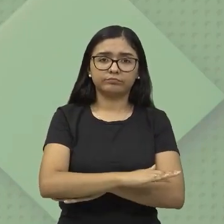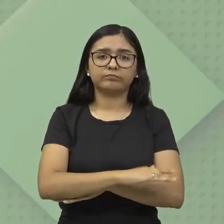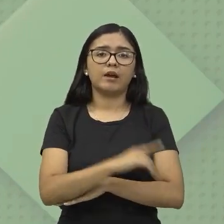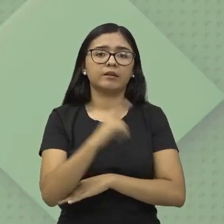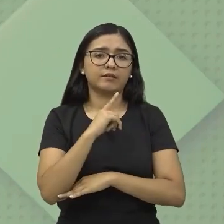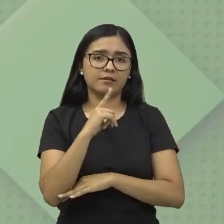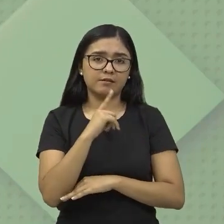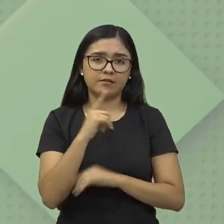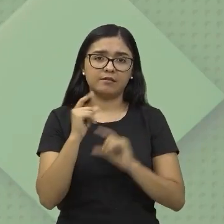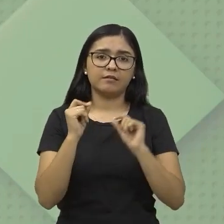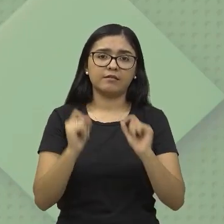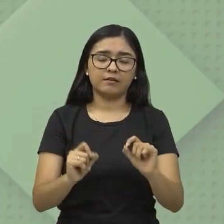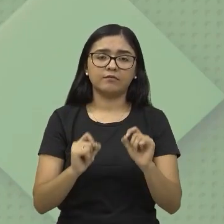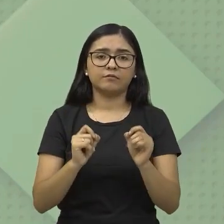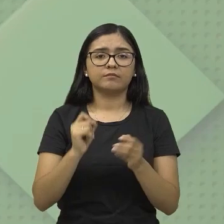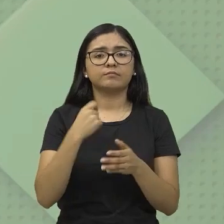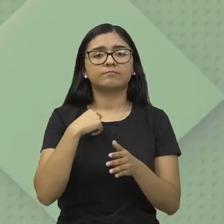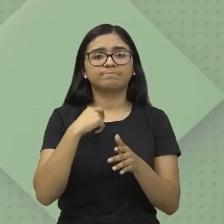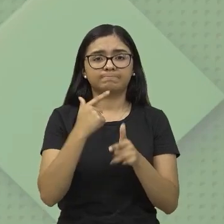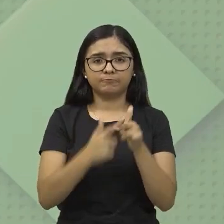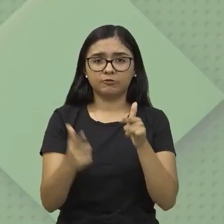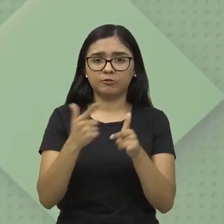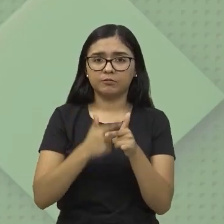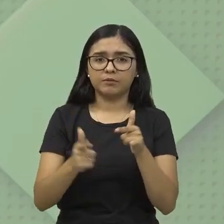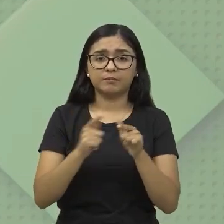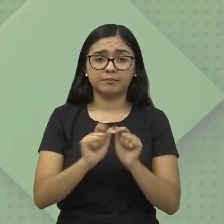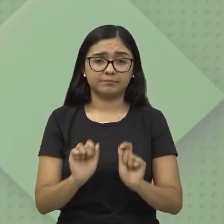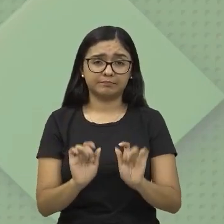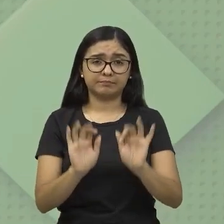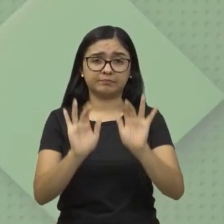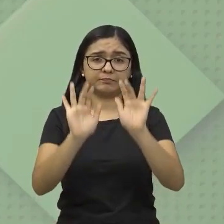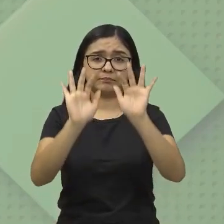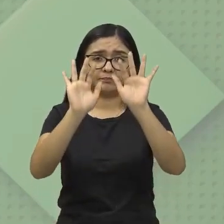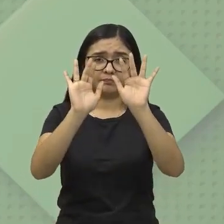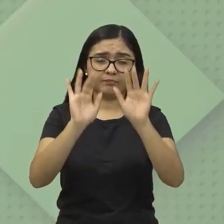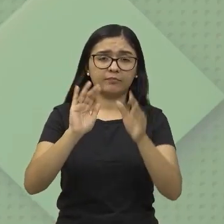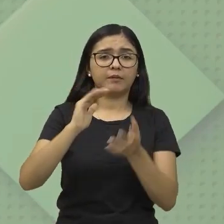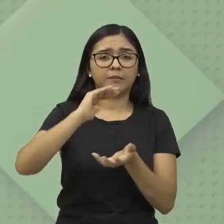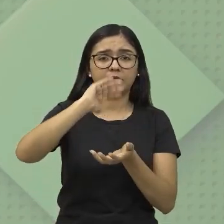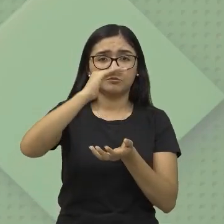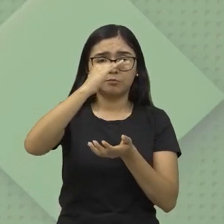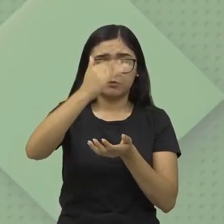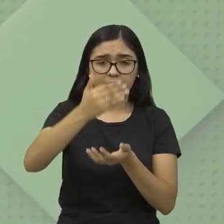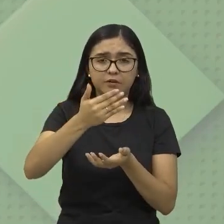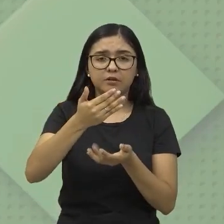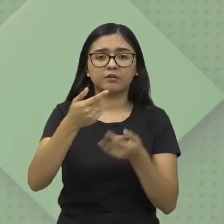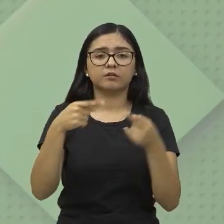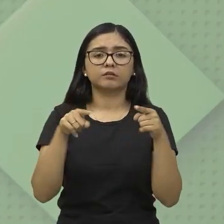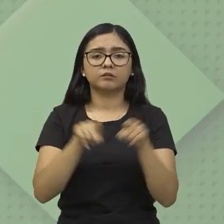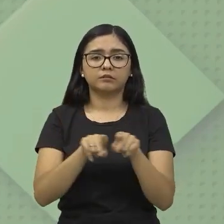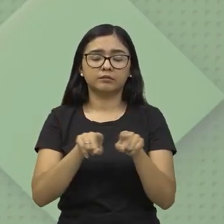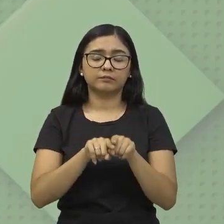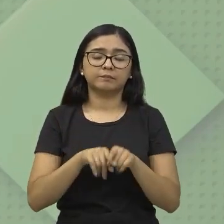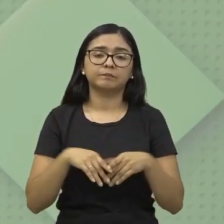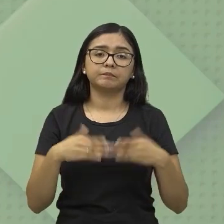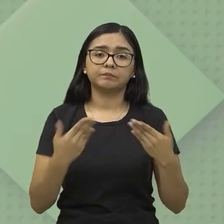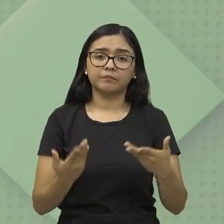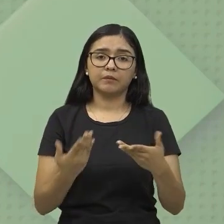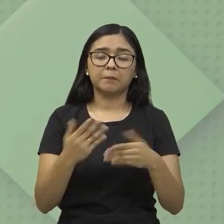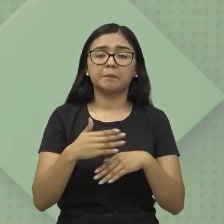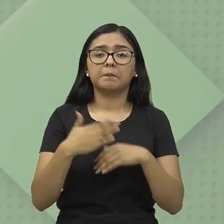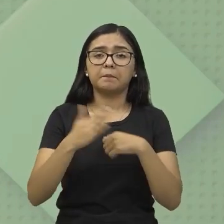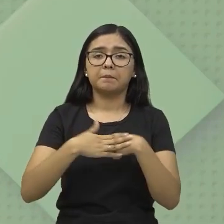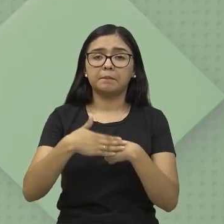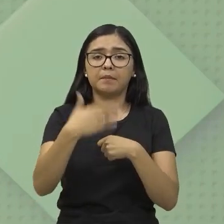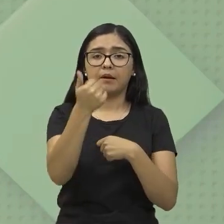bastante gás carbônico para a atmosfera, começaram ali ao invés de despoluir o ambiente, ou de gerar uma